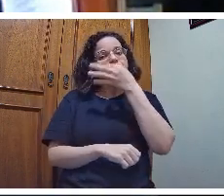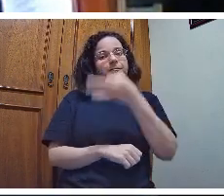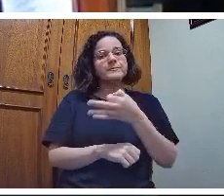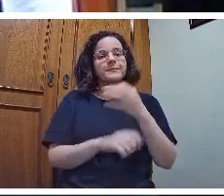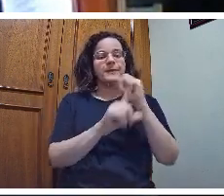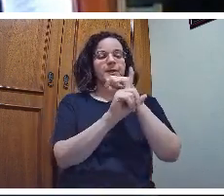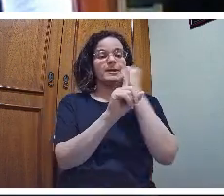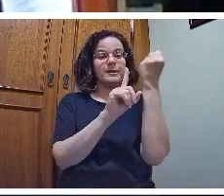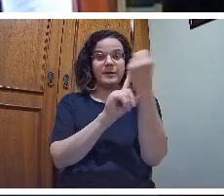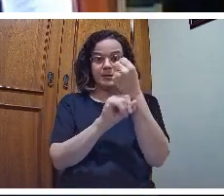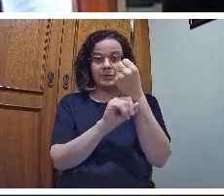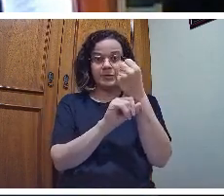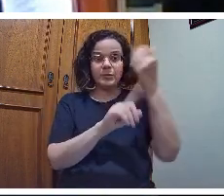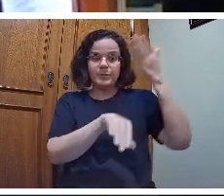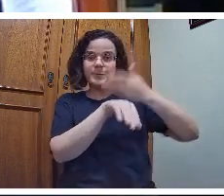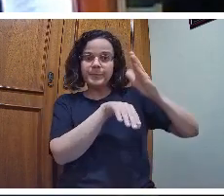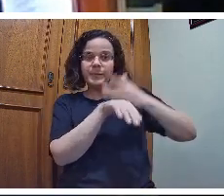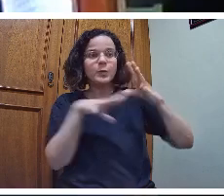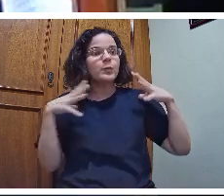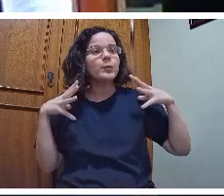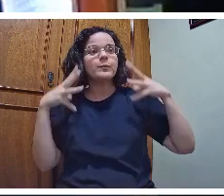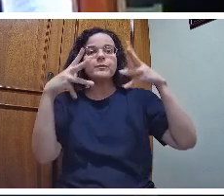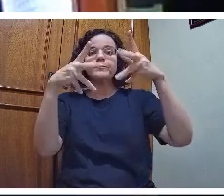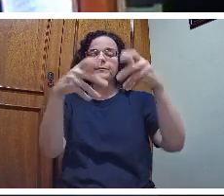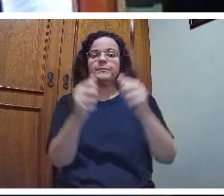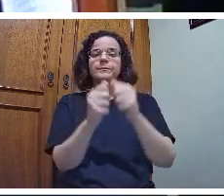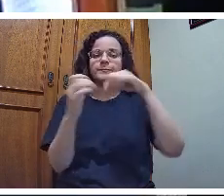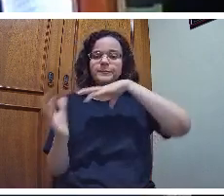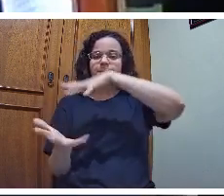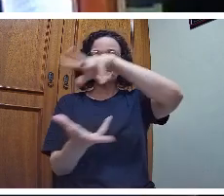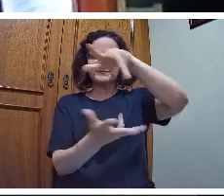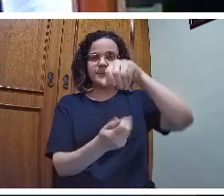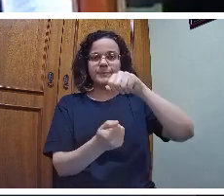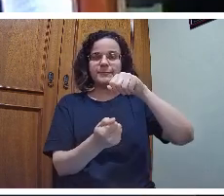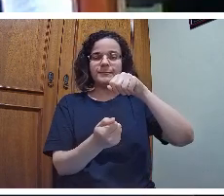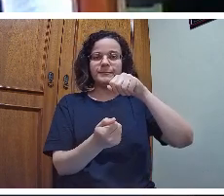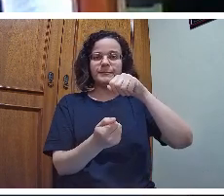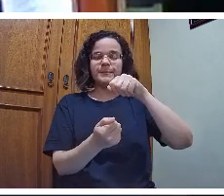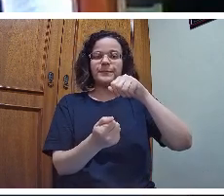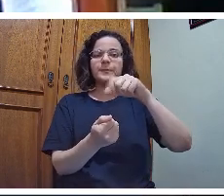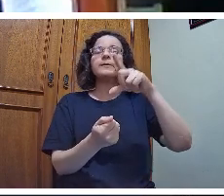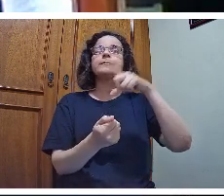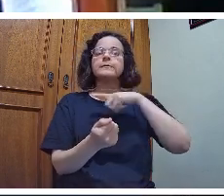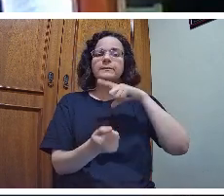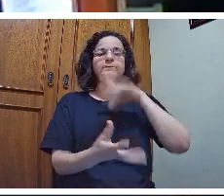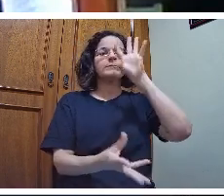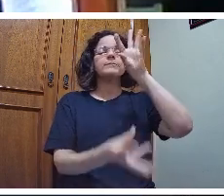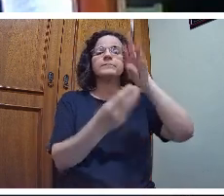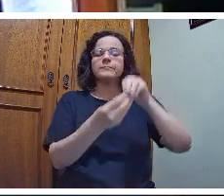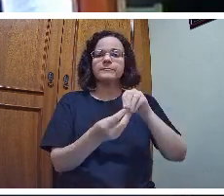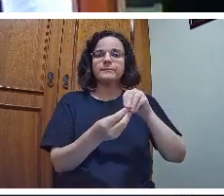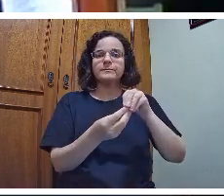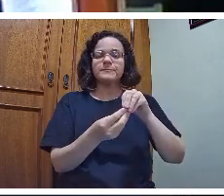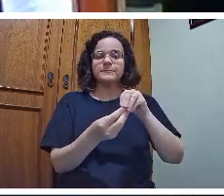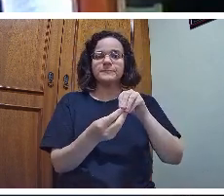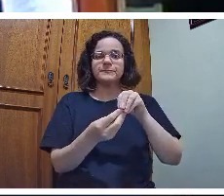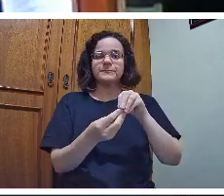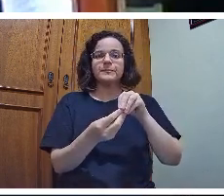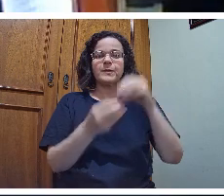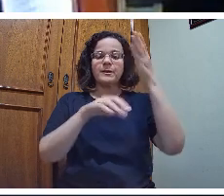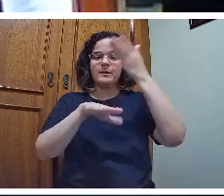prática social, como um todo global, ela compreende dentro